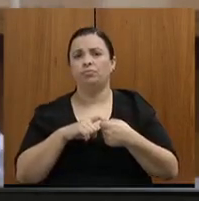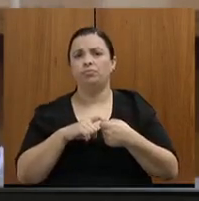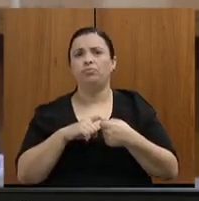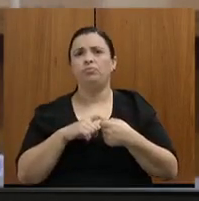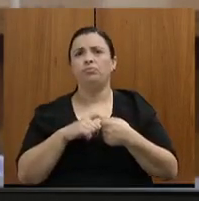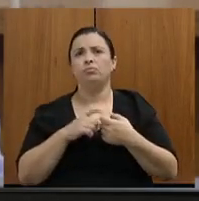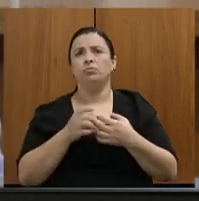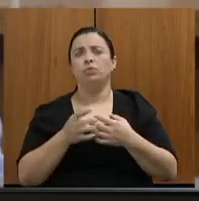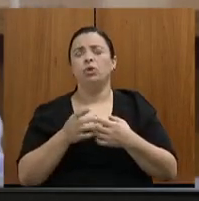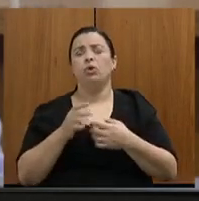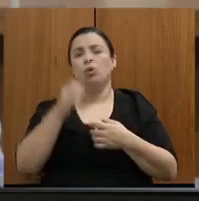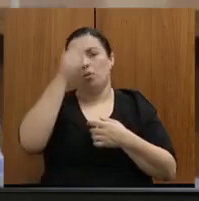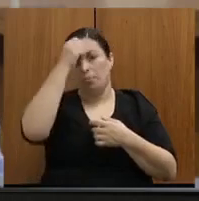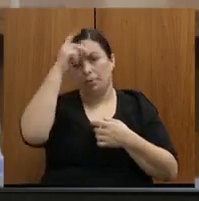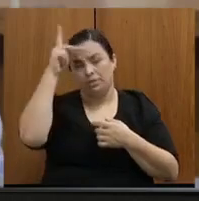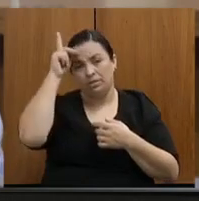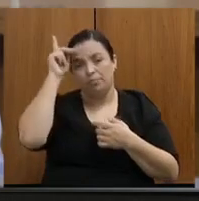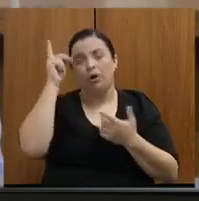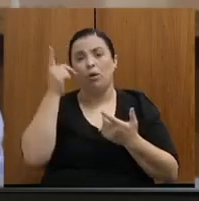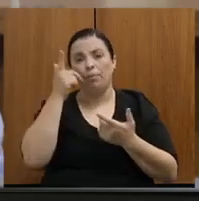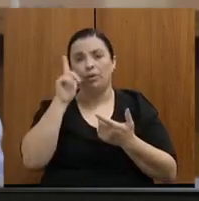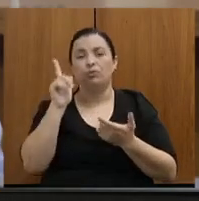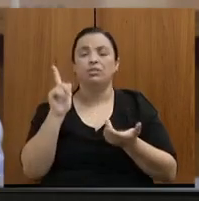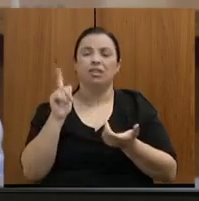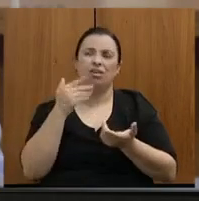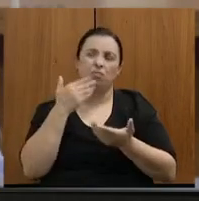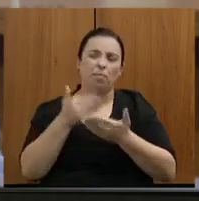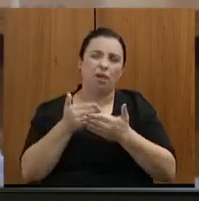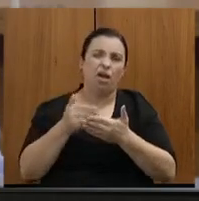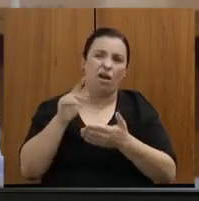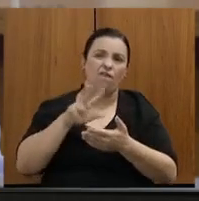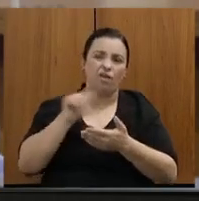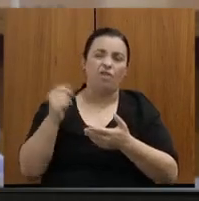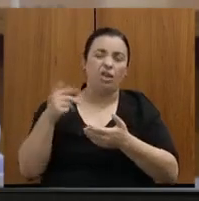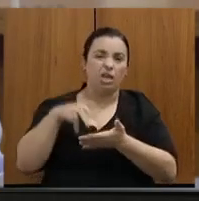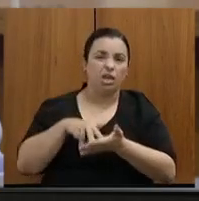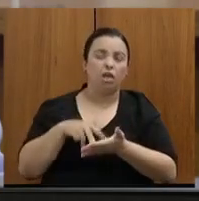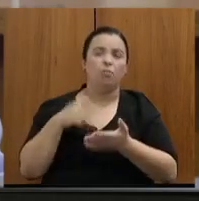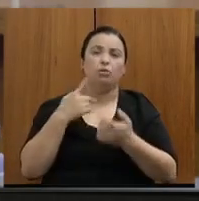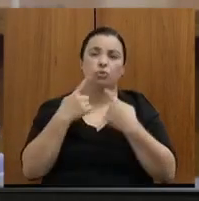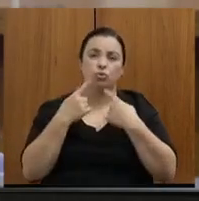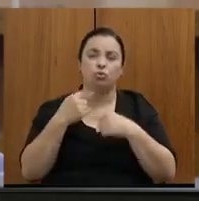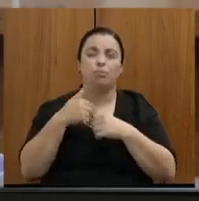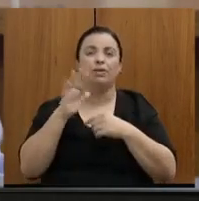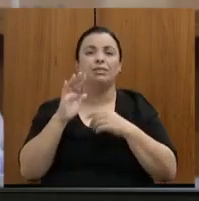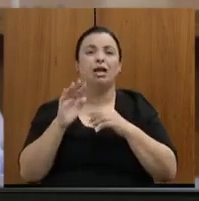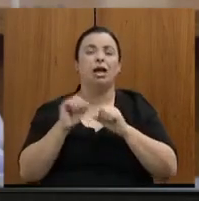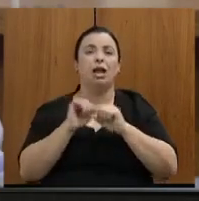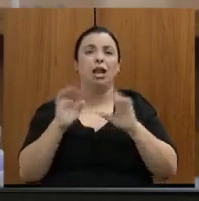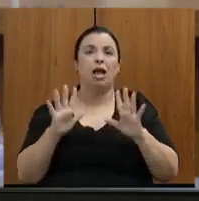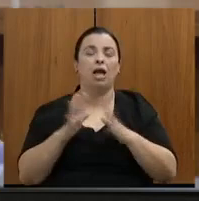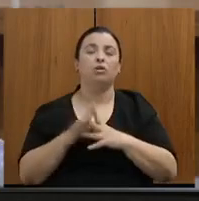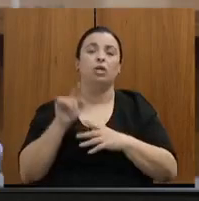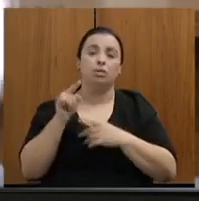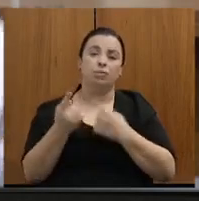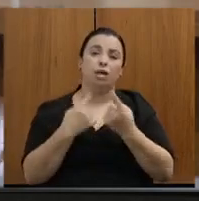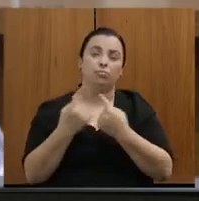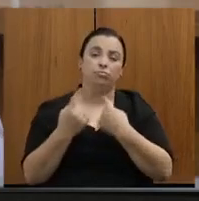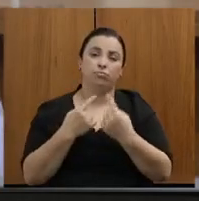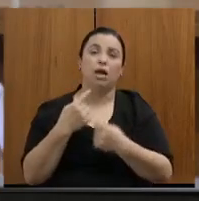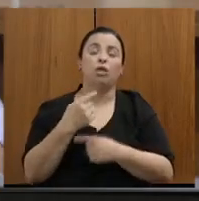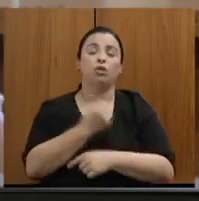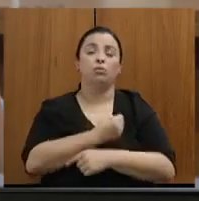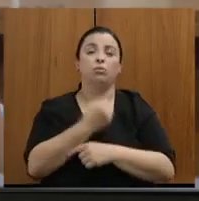aqui, viu, deputado? Essa é uma demanda antiga lá da região, que conecta a 381, então essa também vai ser equacionada, graças a Deus.